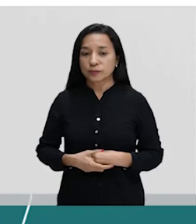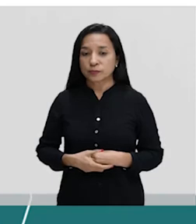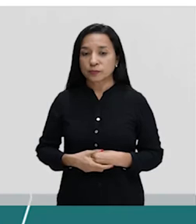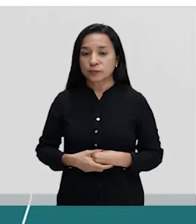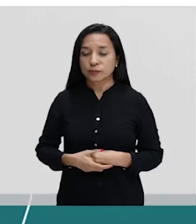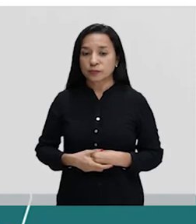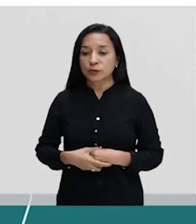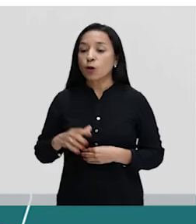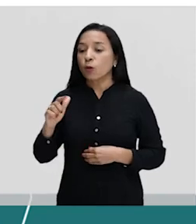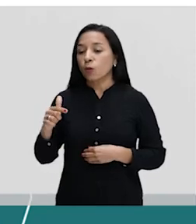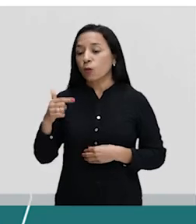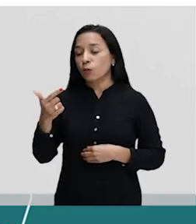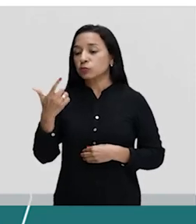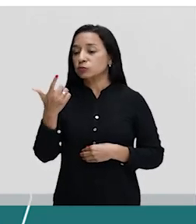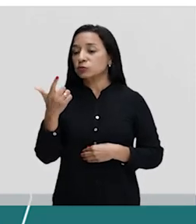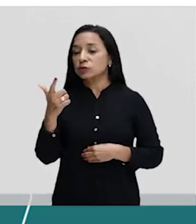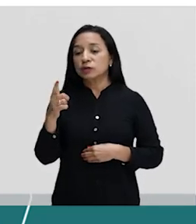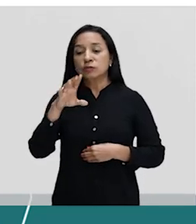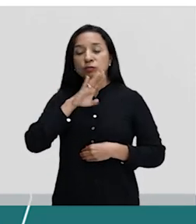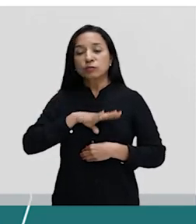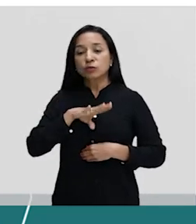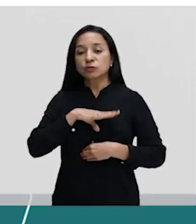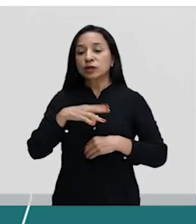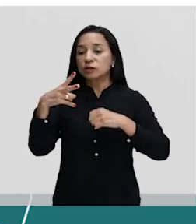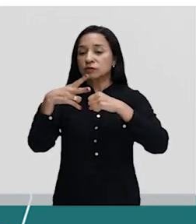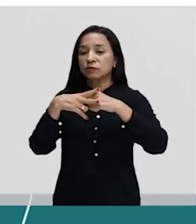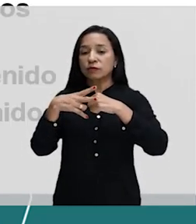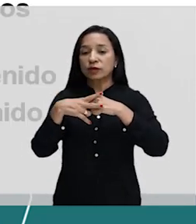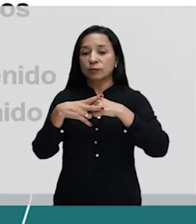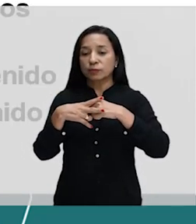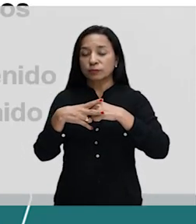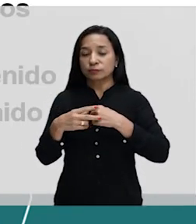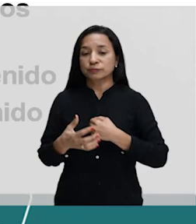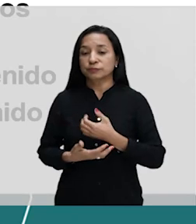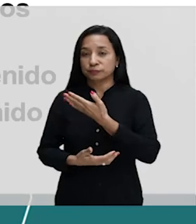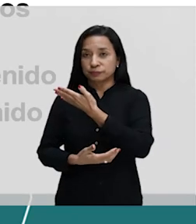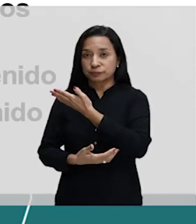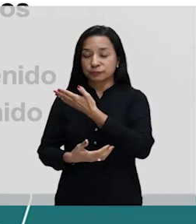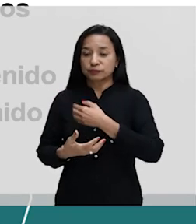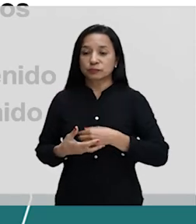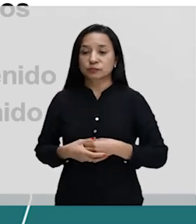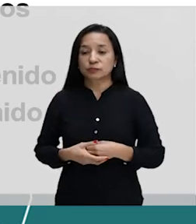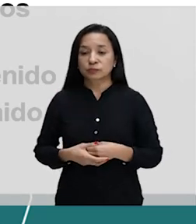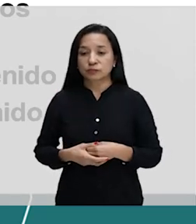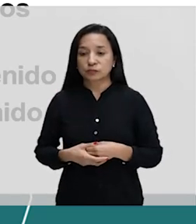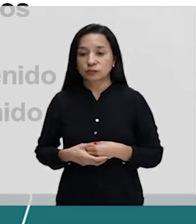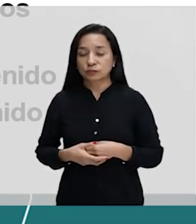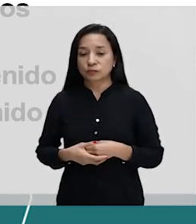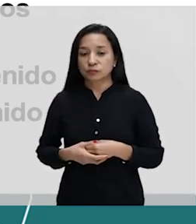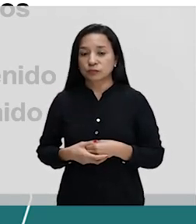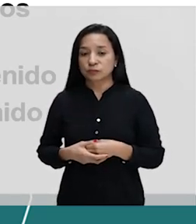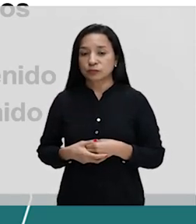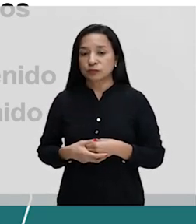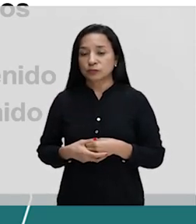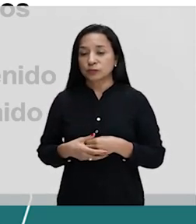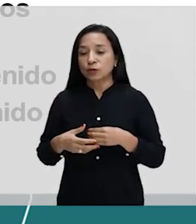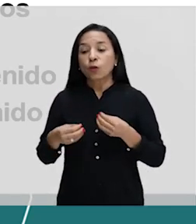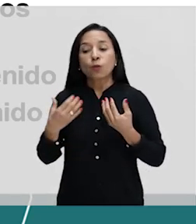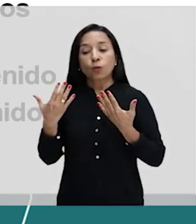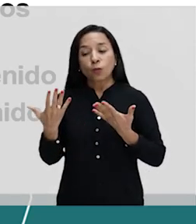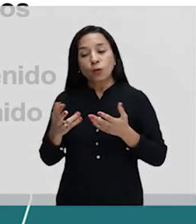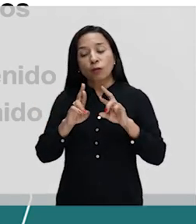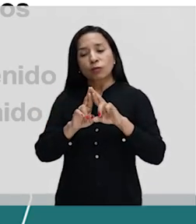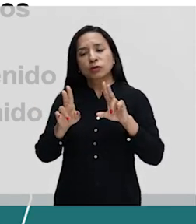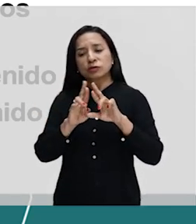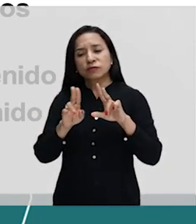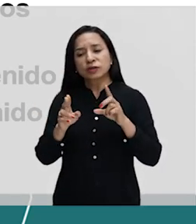outro que não tem em português o tempo condicional simples e condicional compuesto qual é a grande